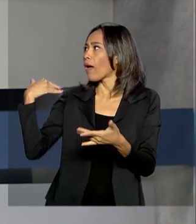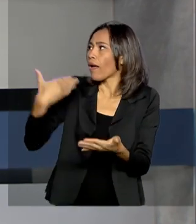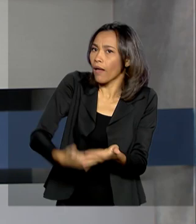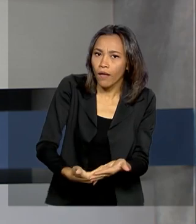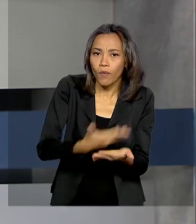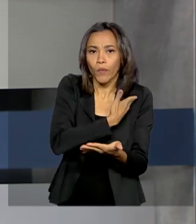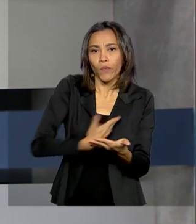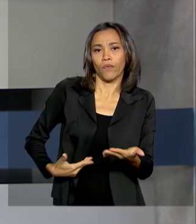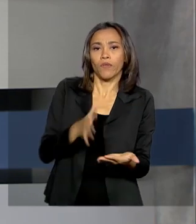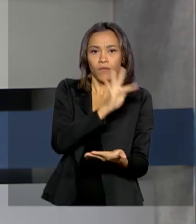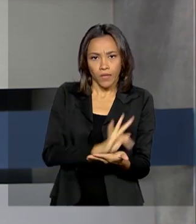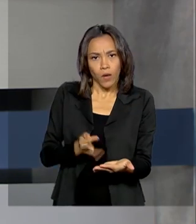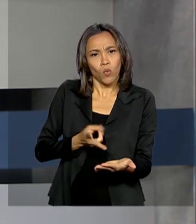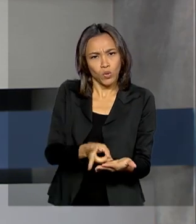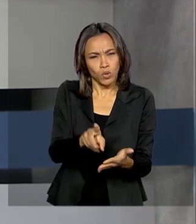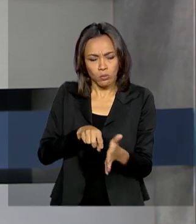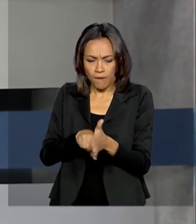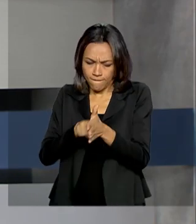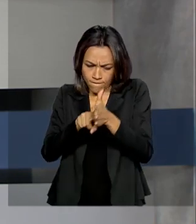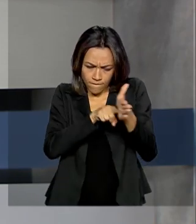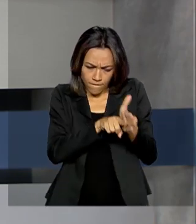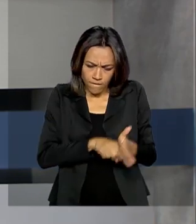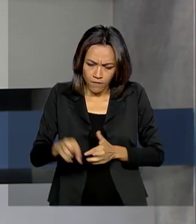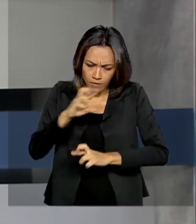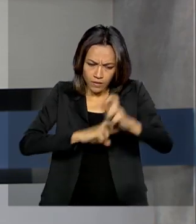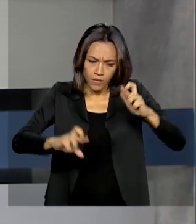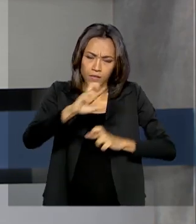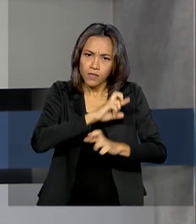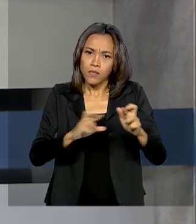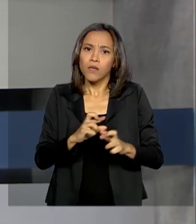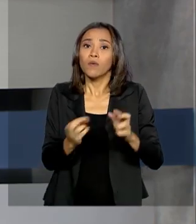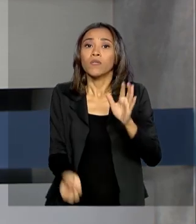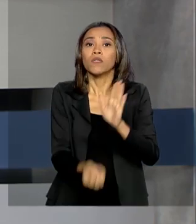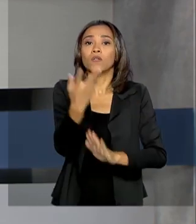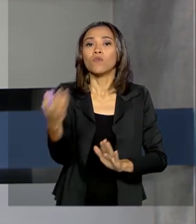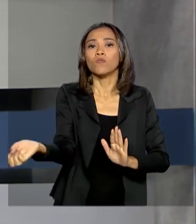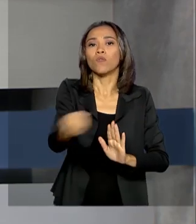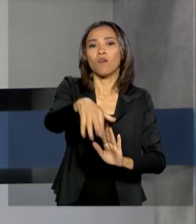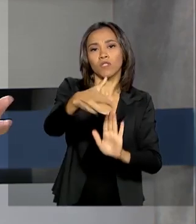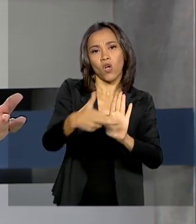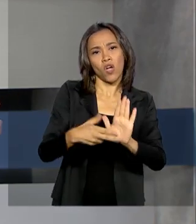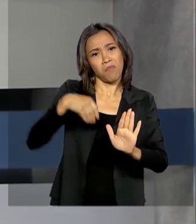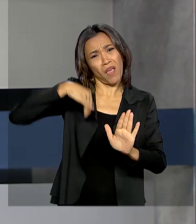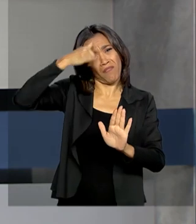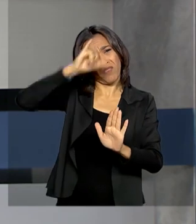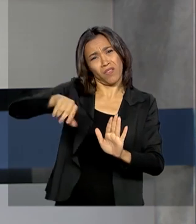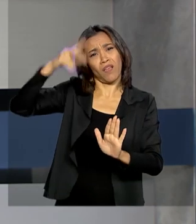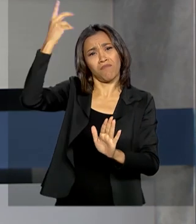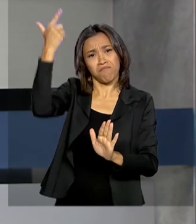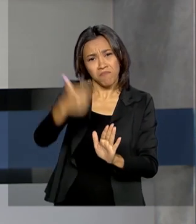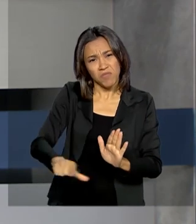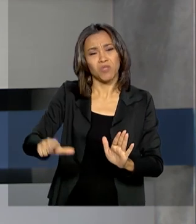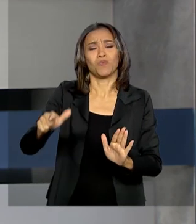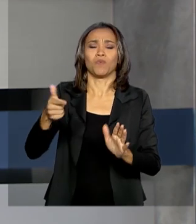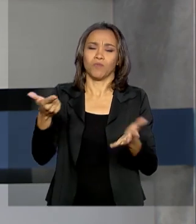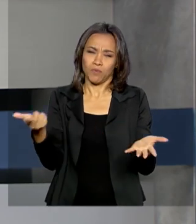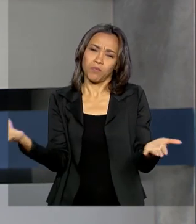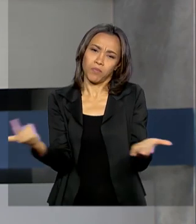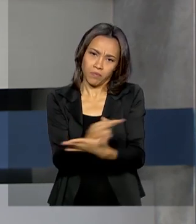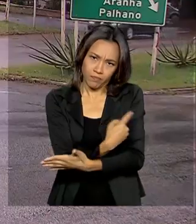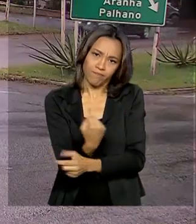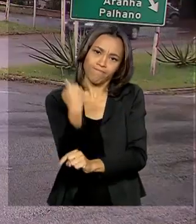intensificou a fiscalização e implementou novas normas para prevenir desastres e tornar o sistema mais seguro.